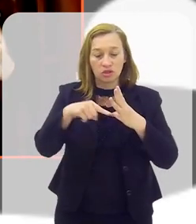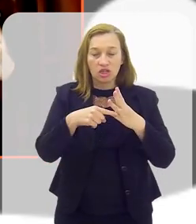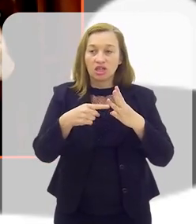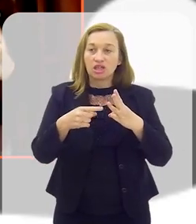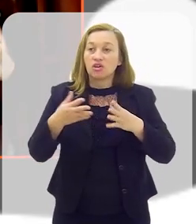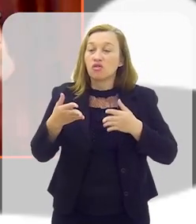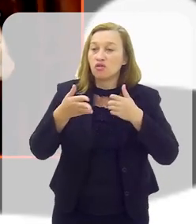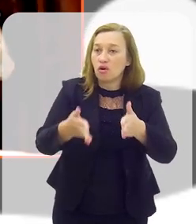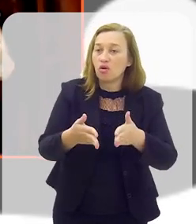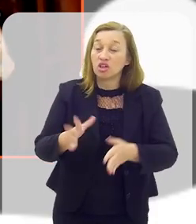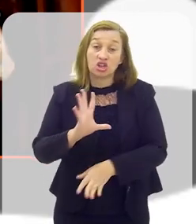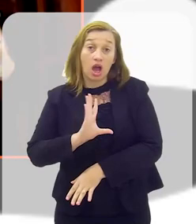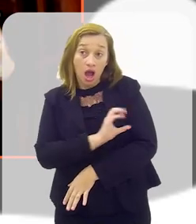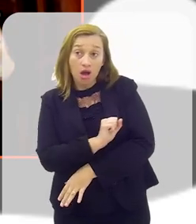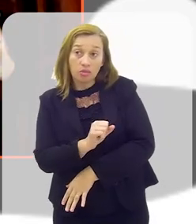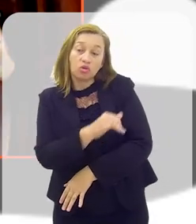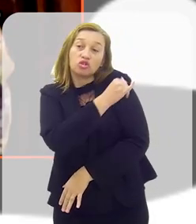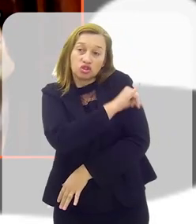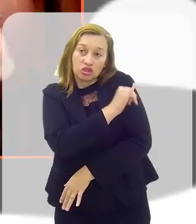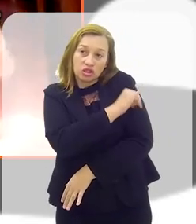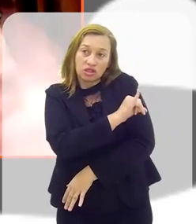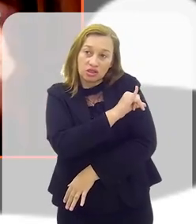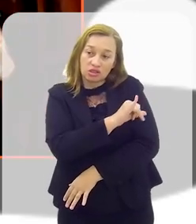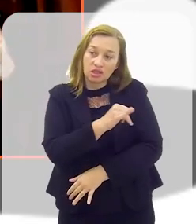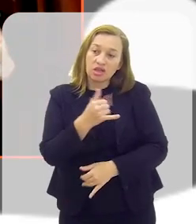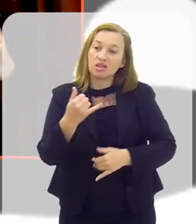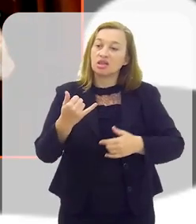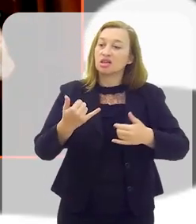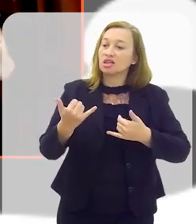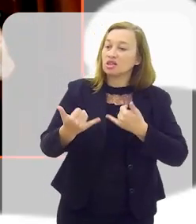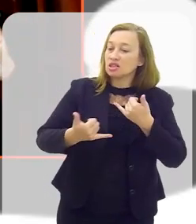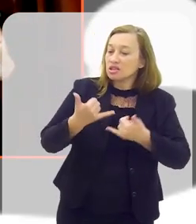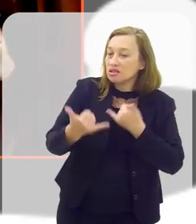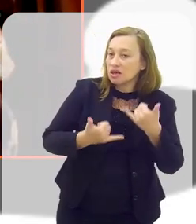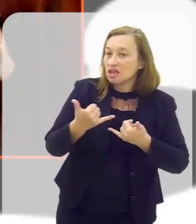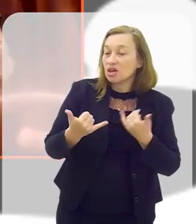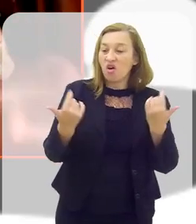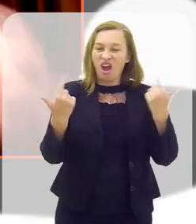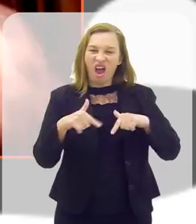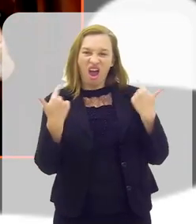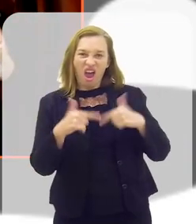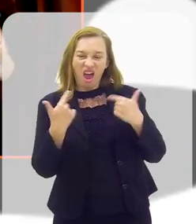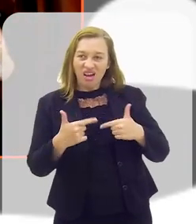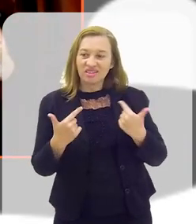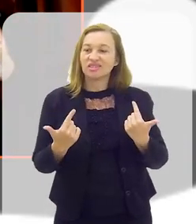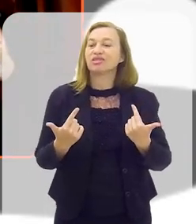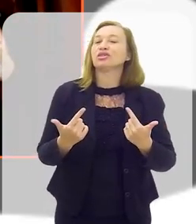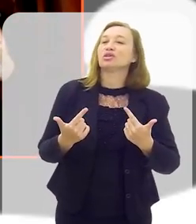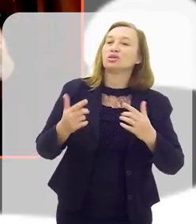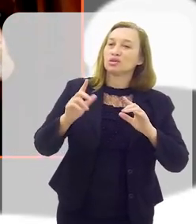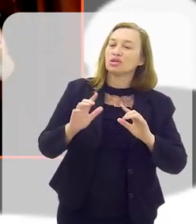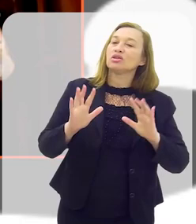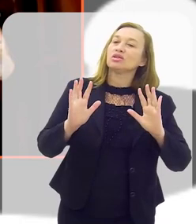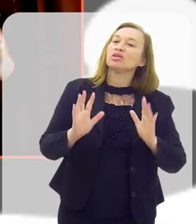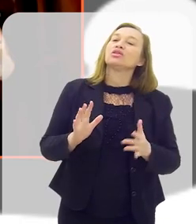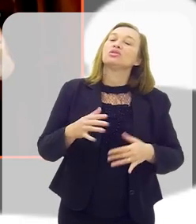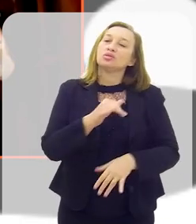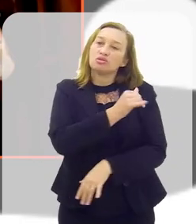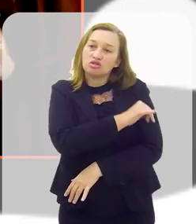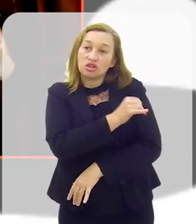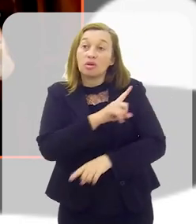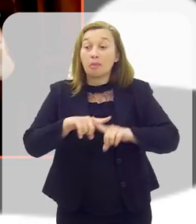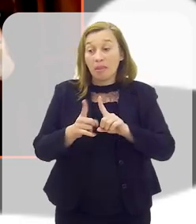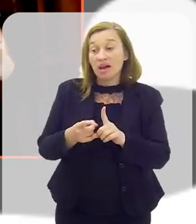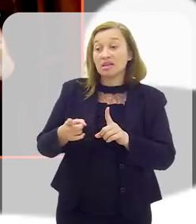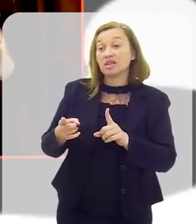focos. A gente ama o Rio de Janeiro, a gente se entretém no Rio de Janeiro, a gente se diverte no Rio de Janeiro, mas a gente tem um espírito